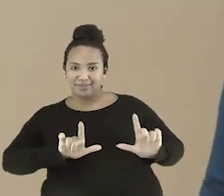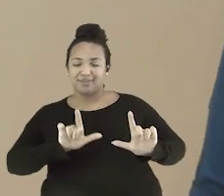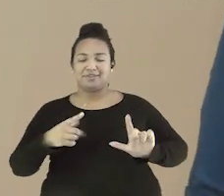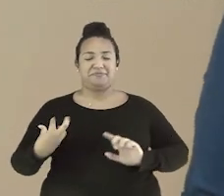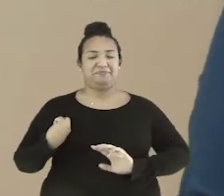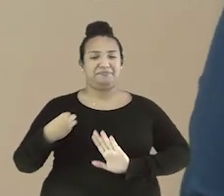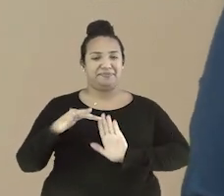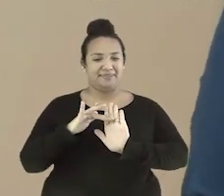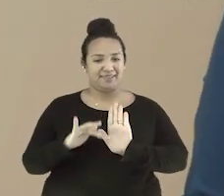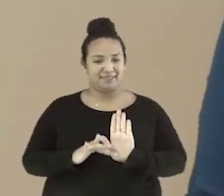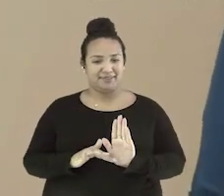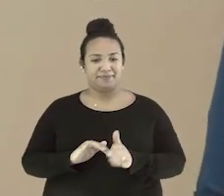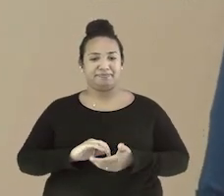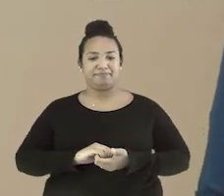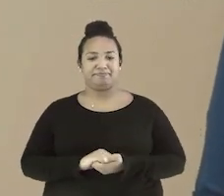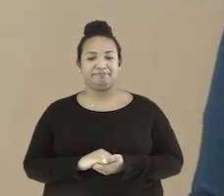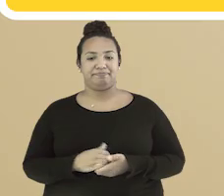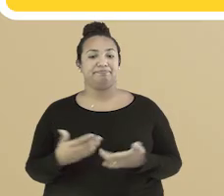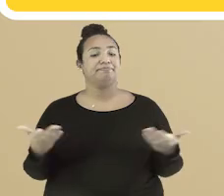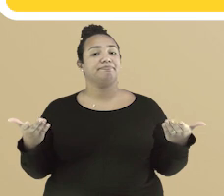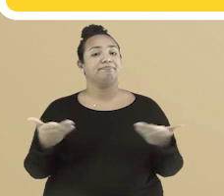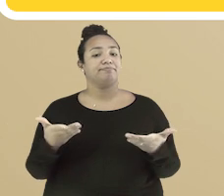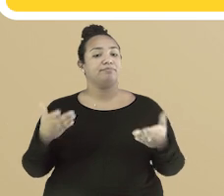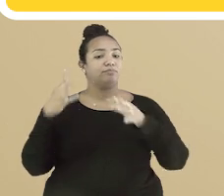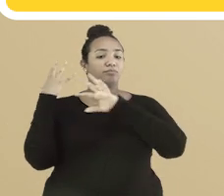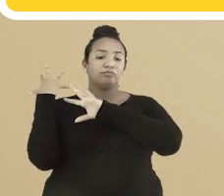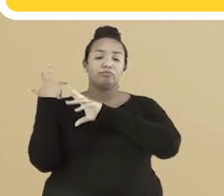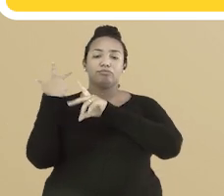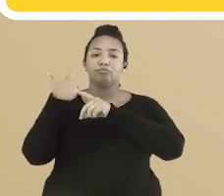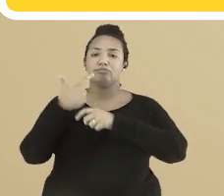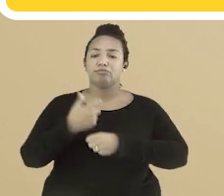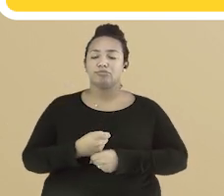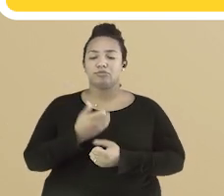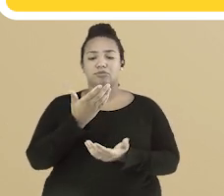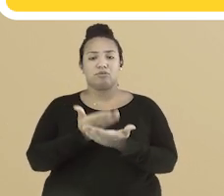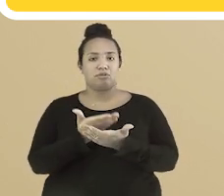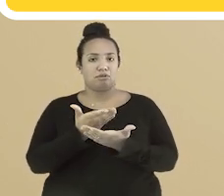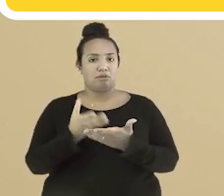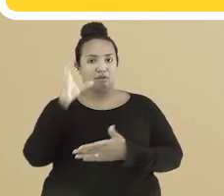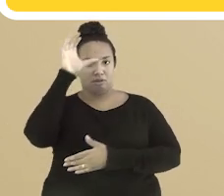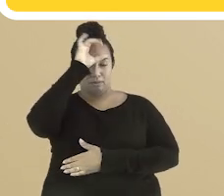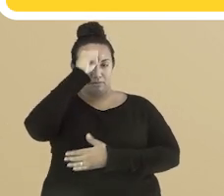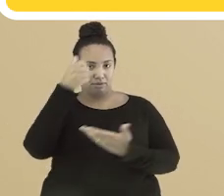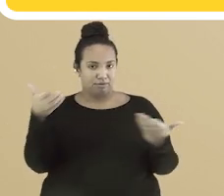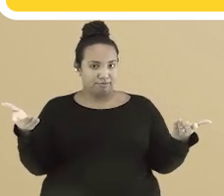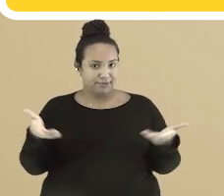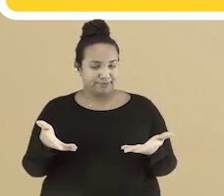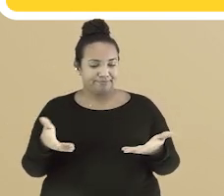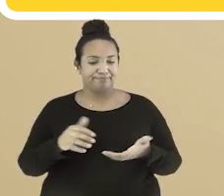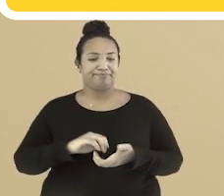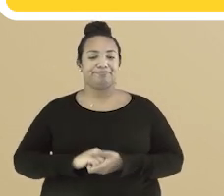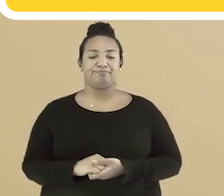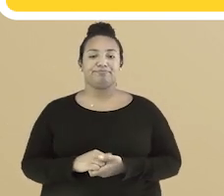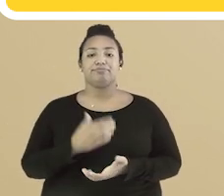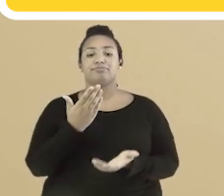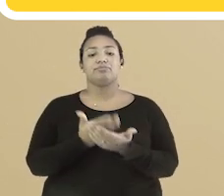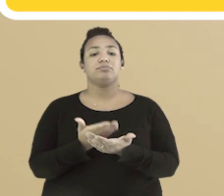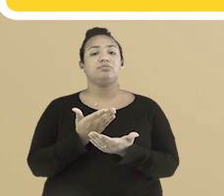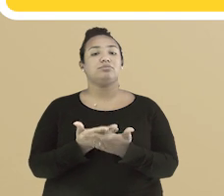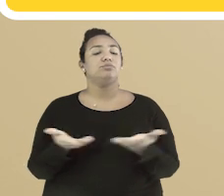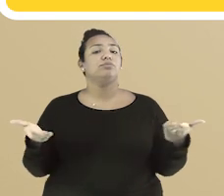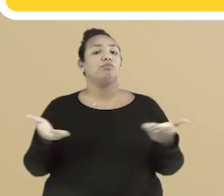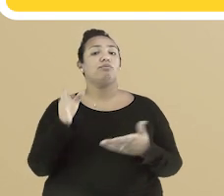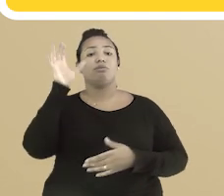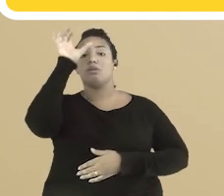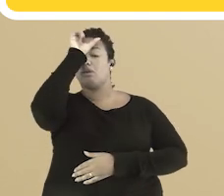tela e marque a sua presença. Agora, um breve resumo sobre a aula de hoje. Na aula de